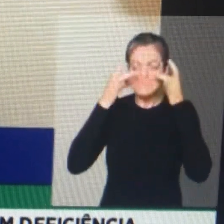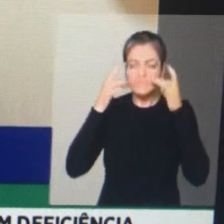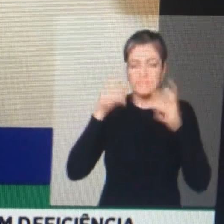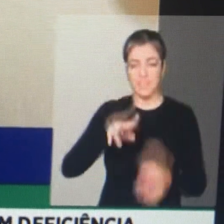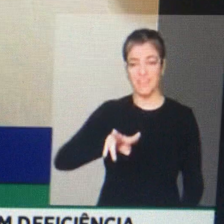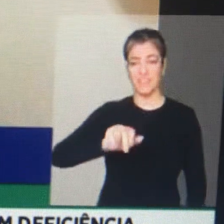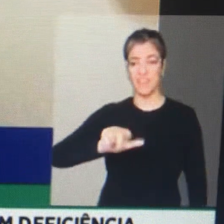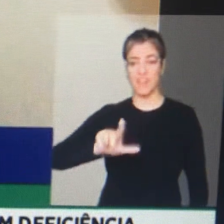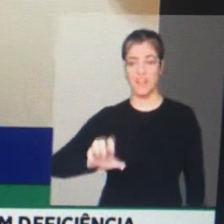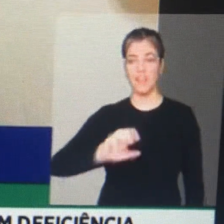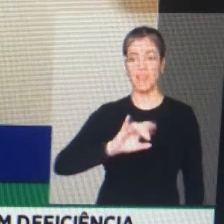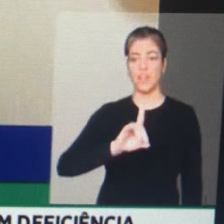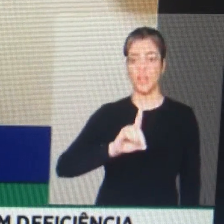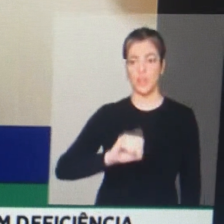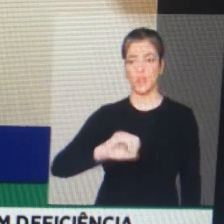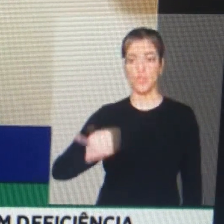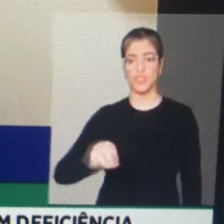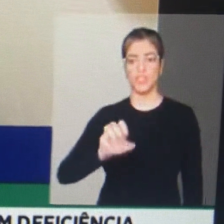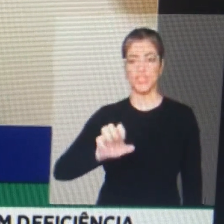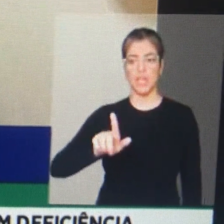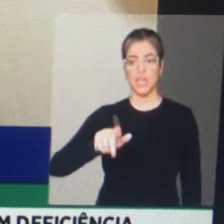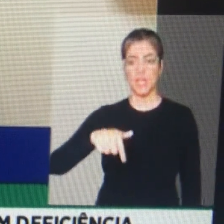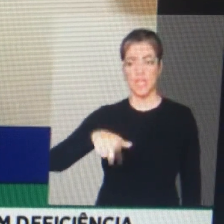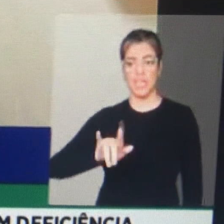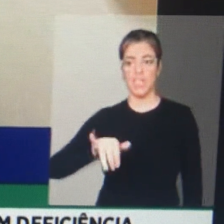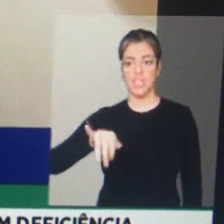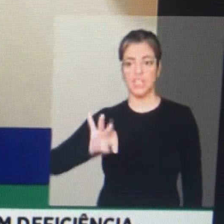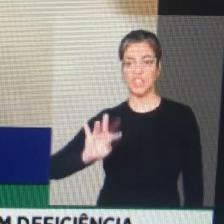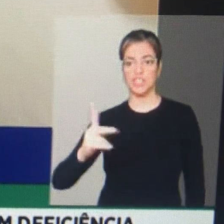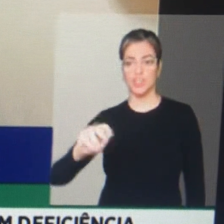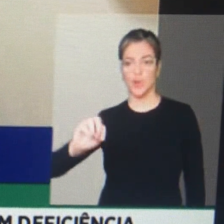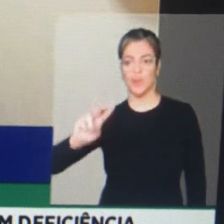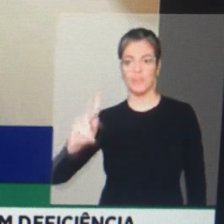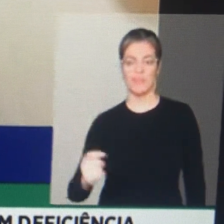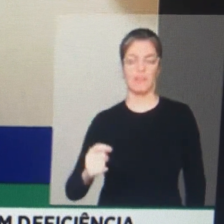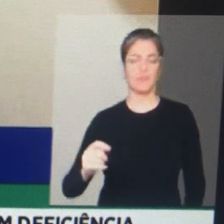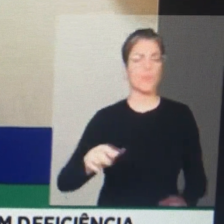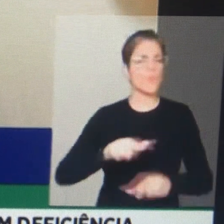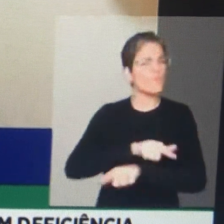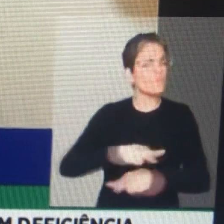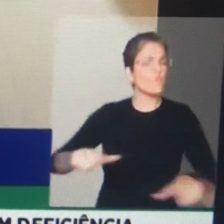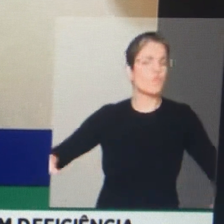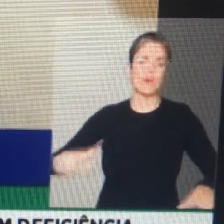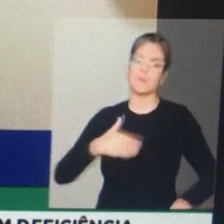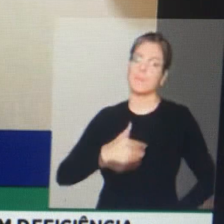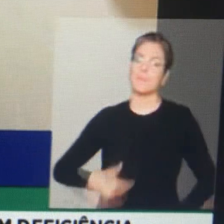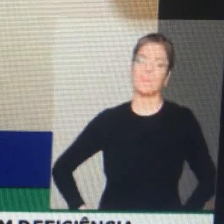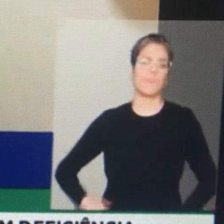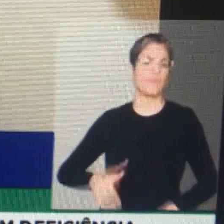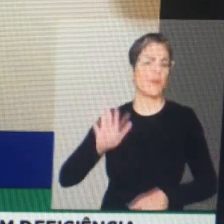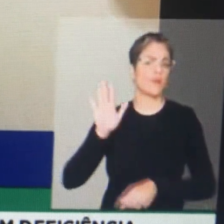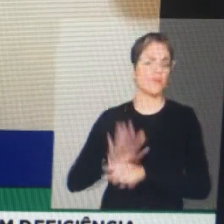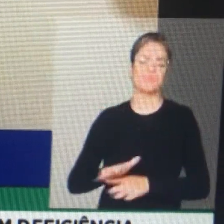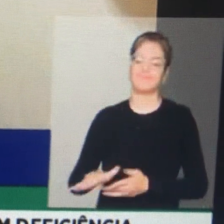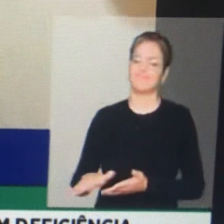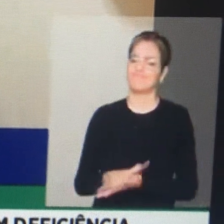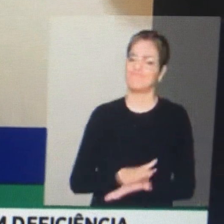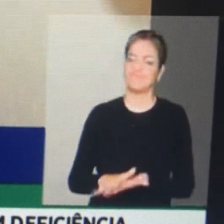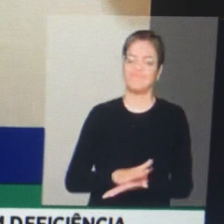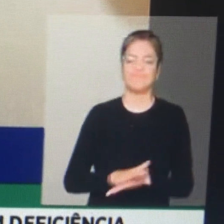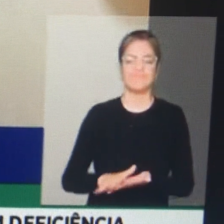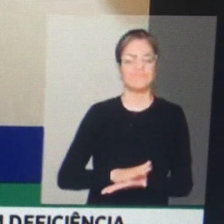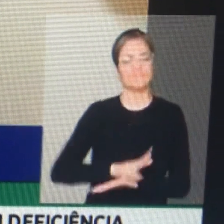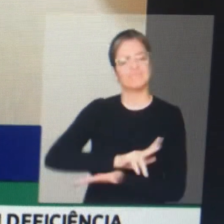Vado Jequitinhonha é um deserto de políticas públicas. São governadores, presidente da República e tantos outros líderes